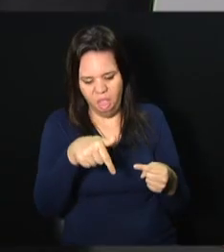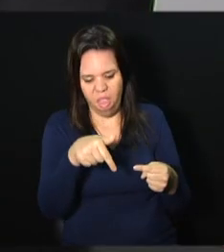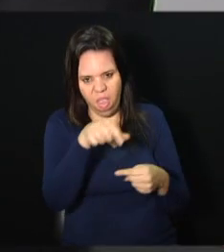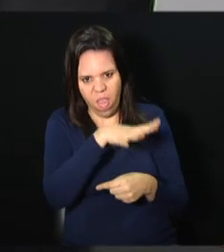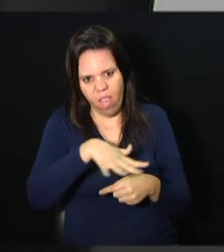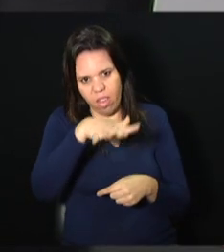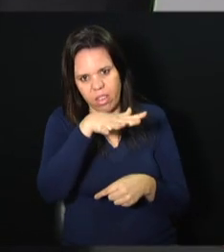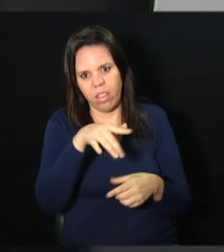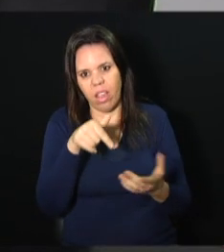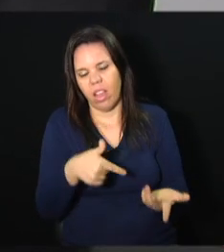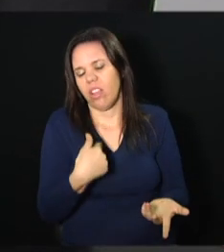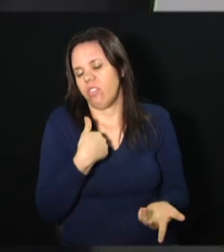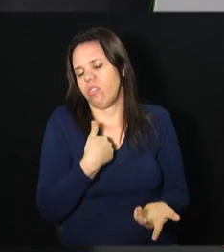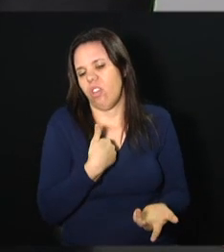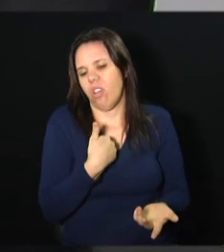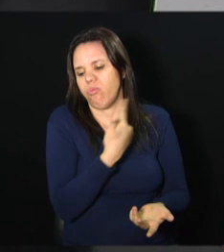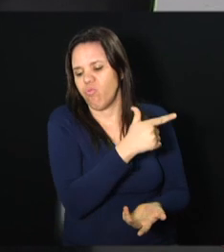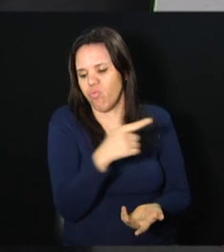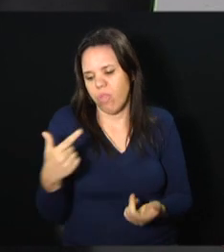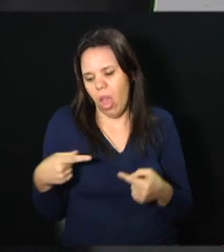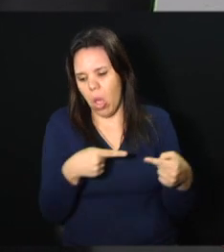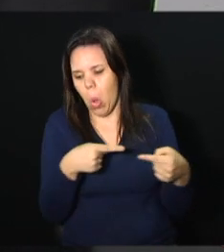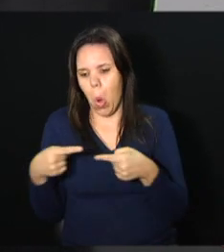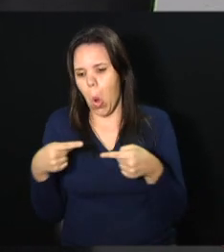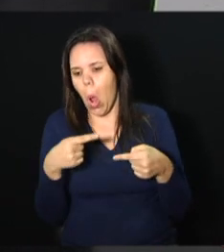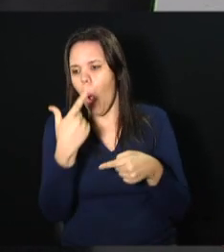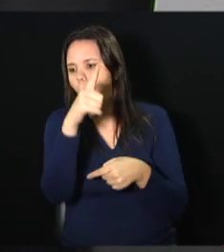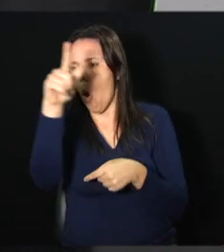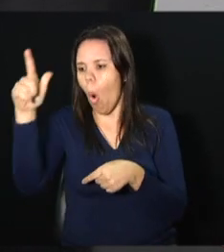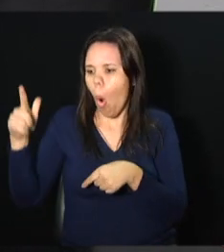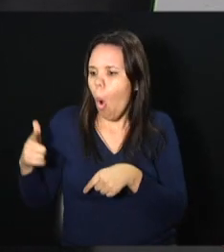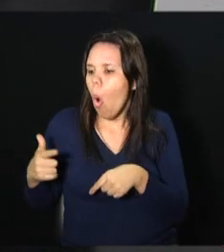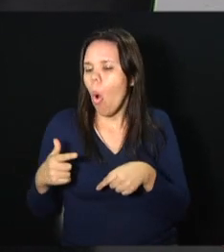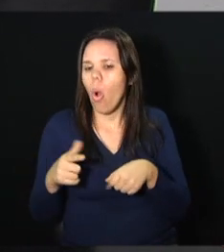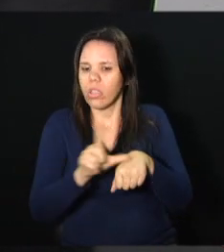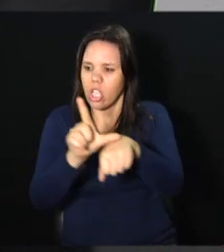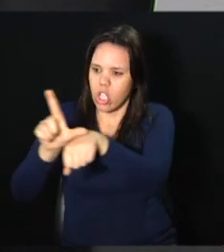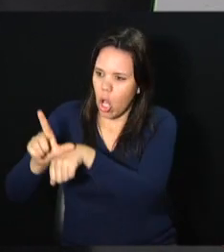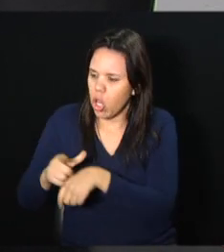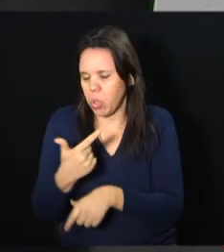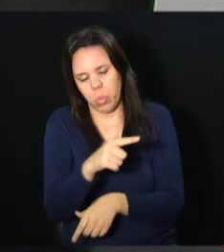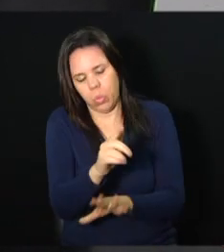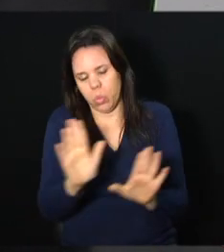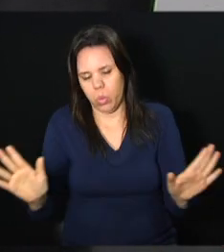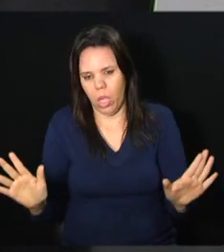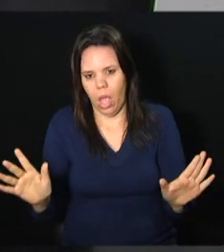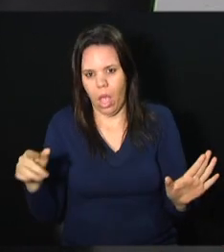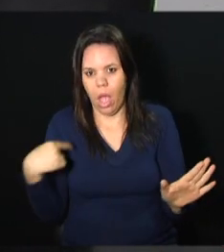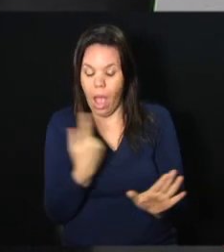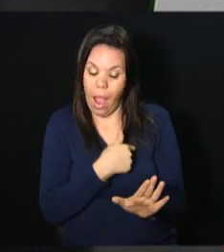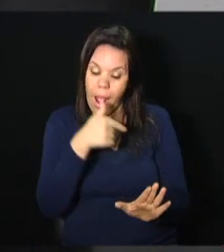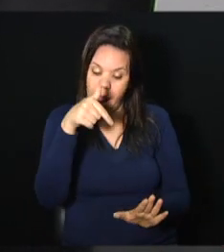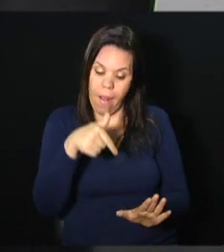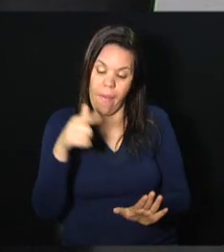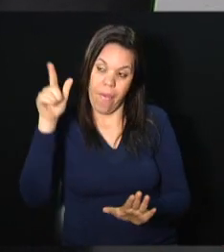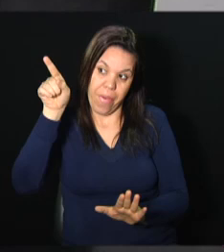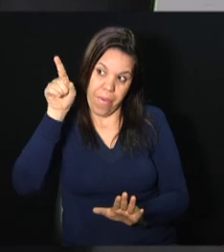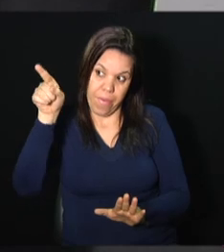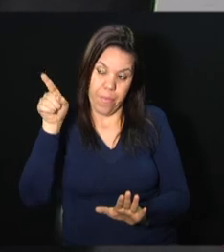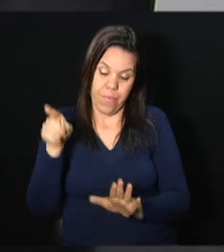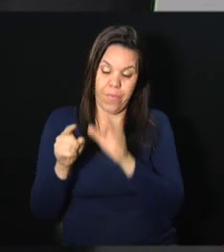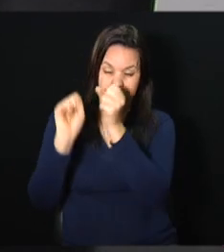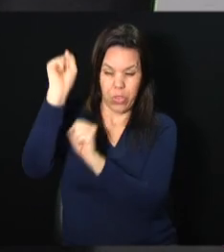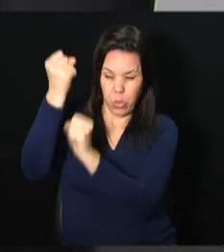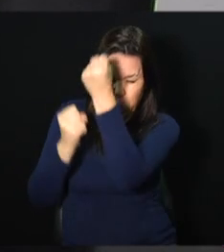Eu não encaro que nós somos concorrentes dessas drogarias, né? A indústria farmacêutica, ela tem